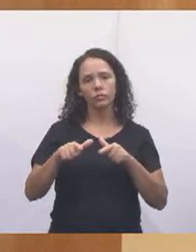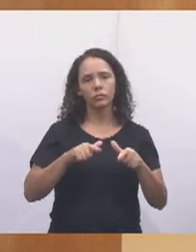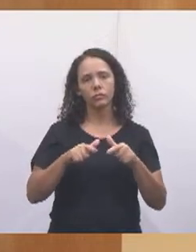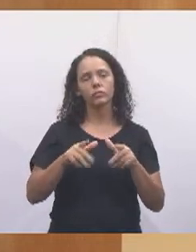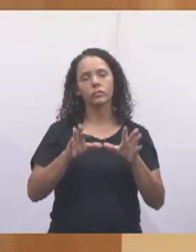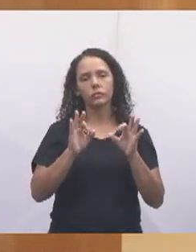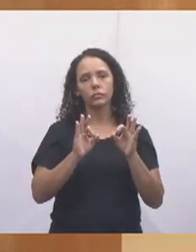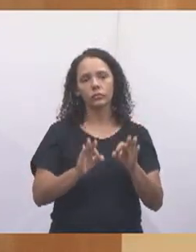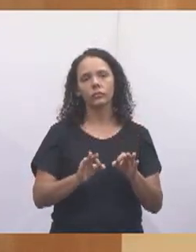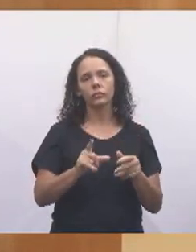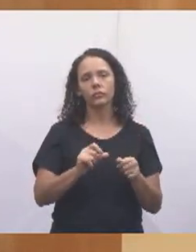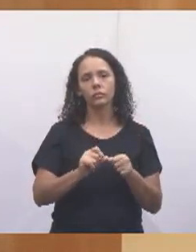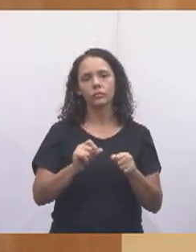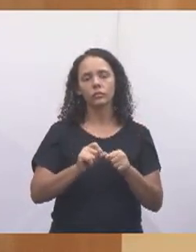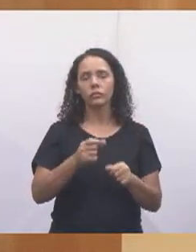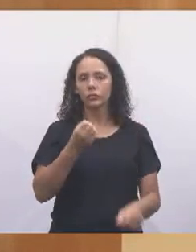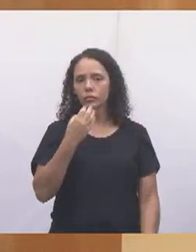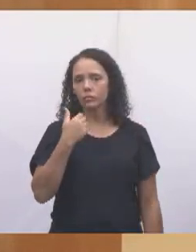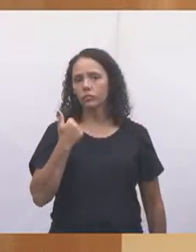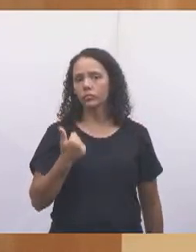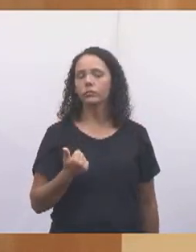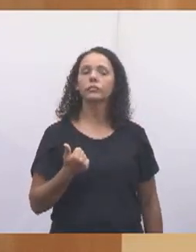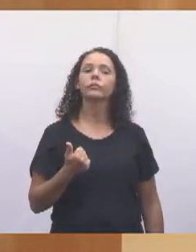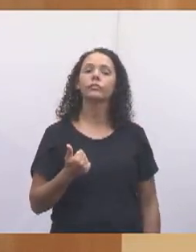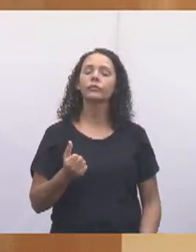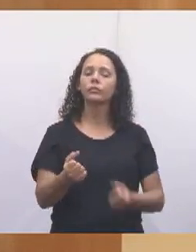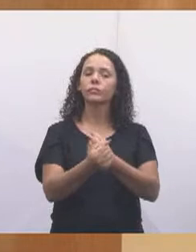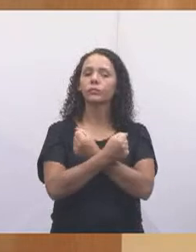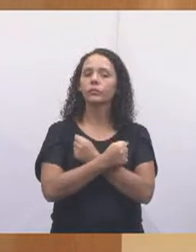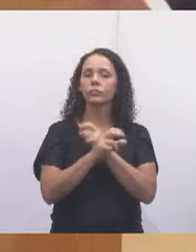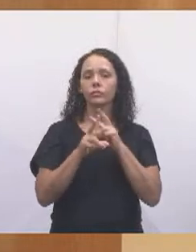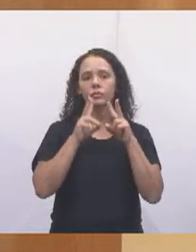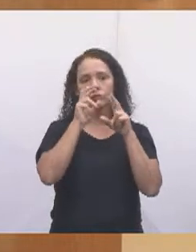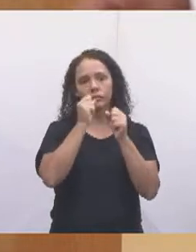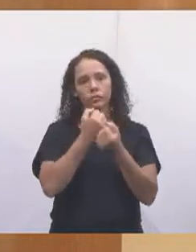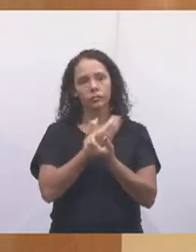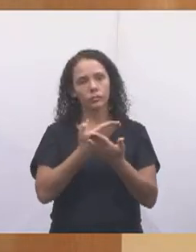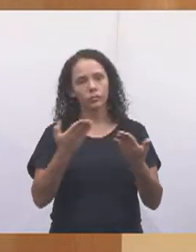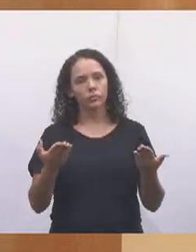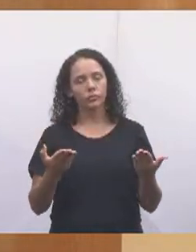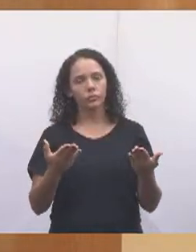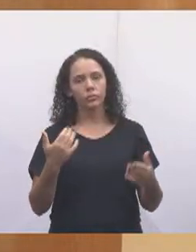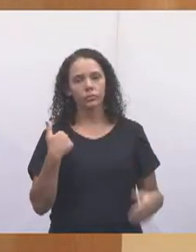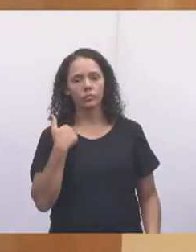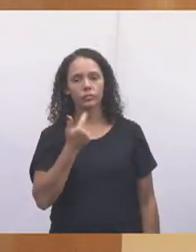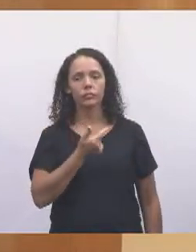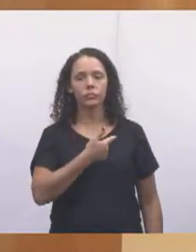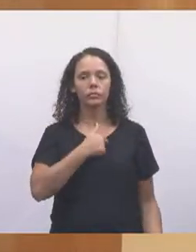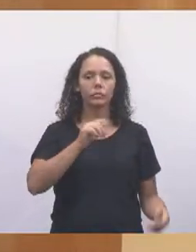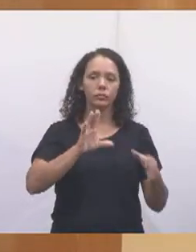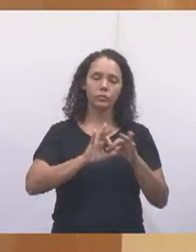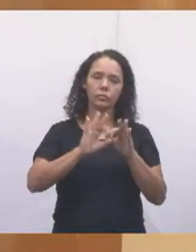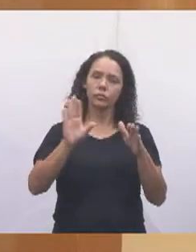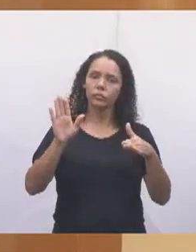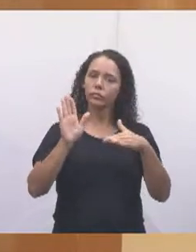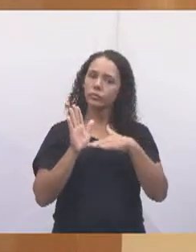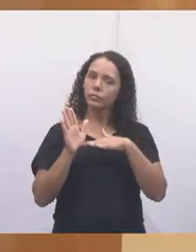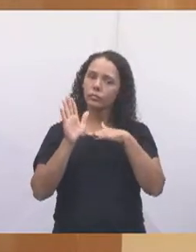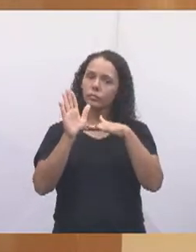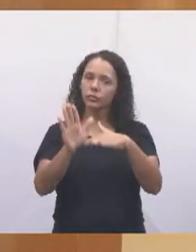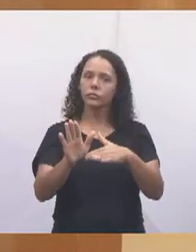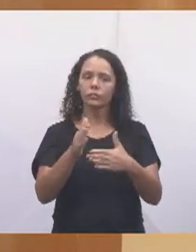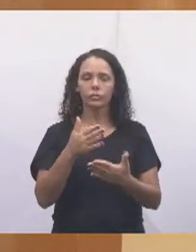que nós temos. Tá bom, pessoal? Um forte abraço a todos vocês e estamos à inteira disposição